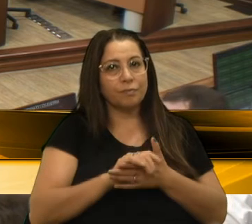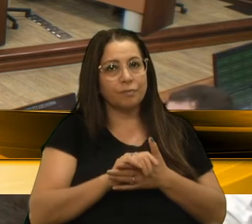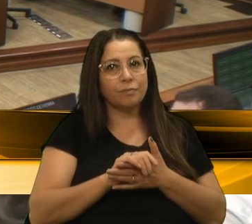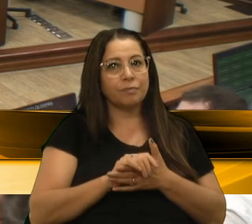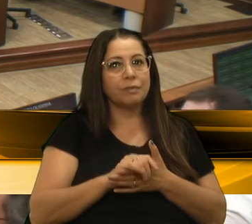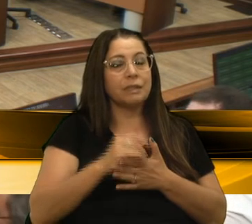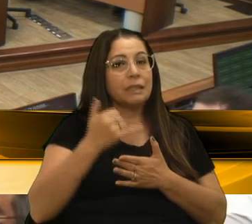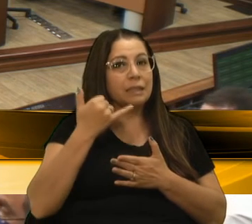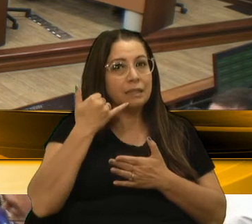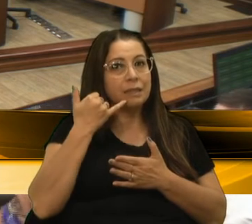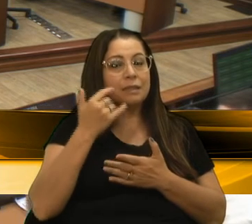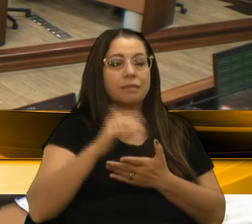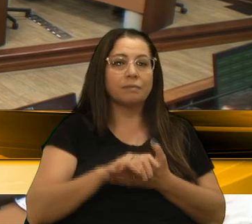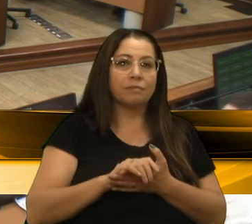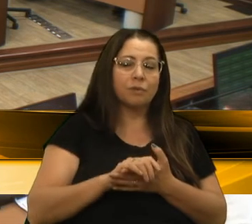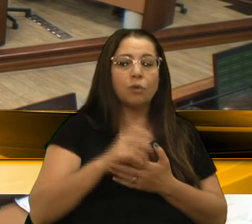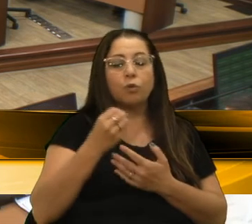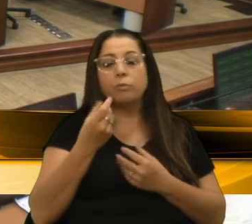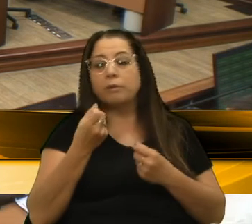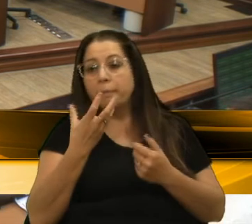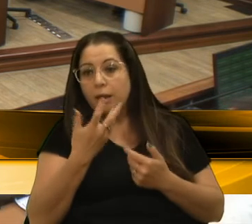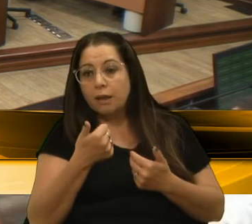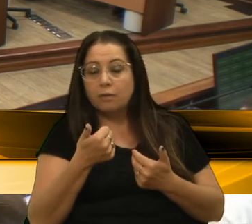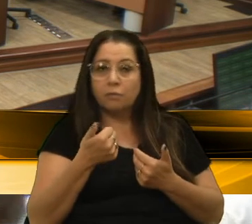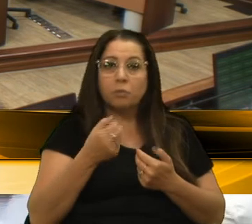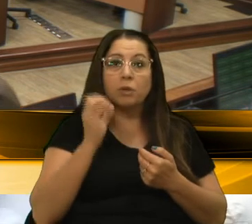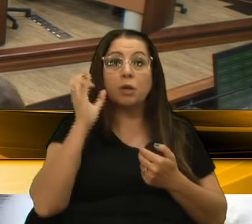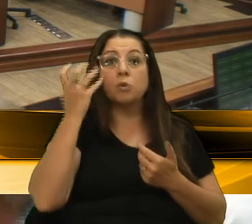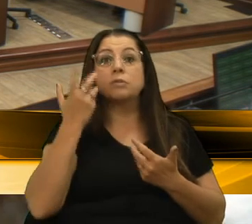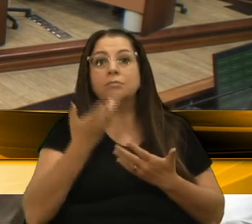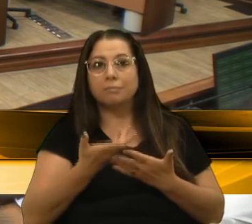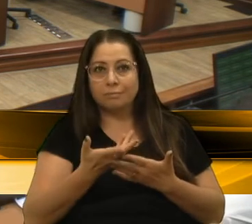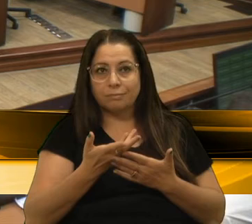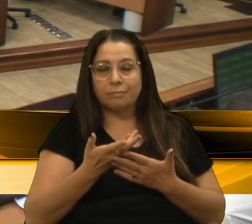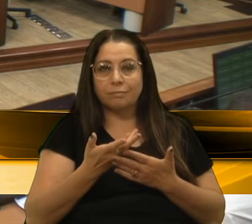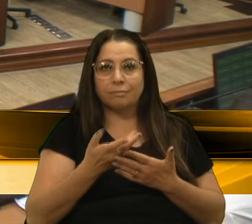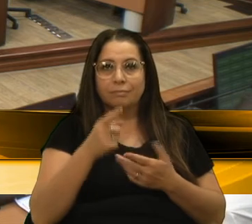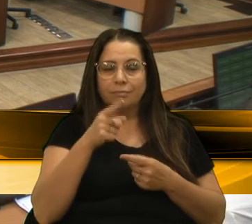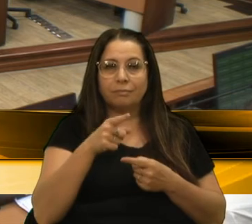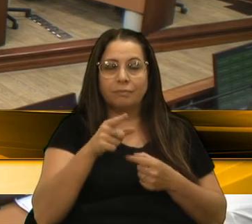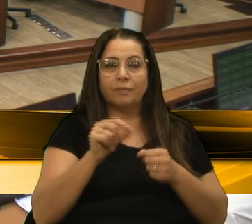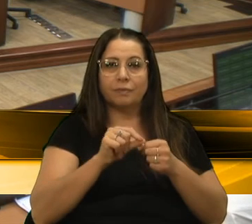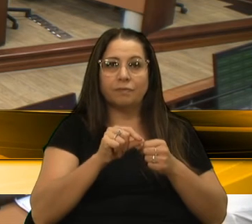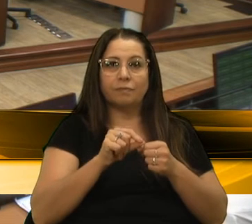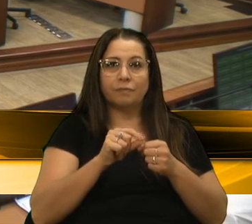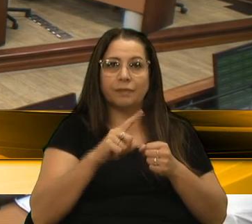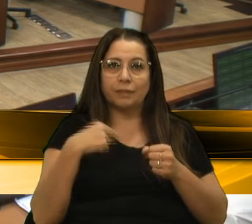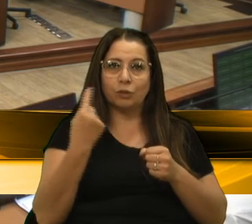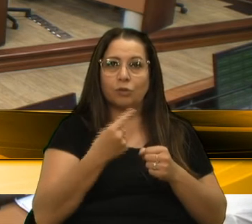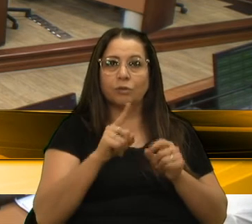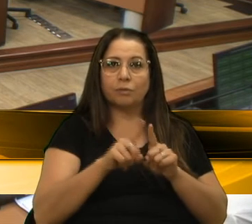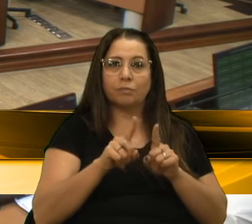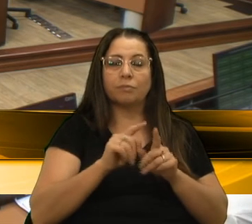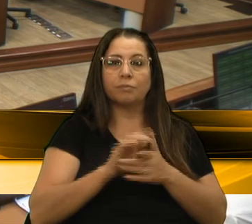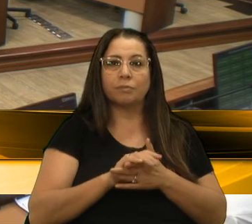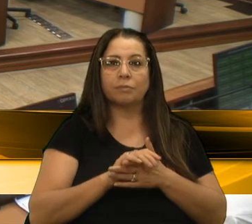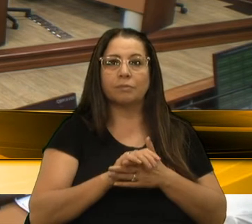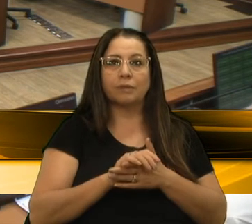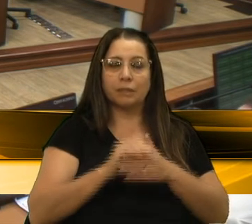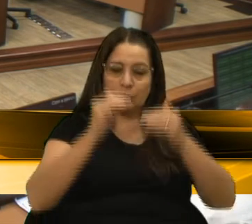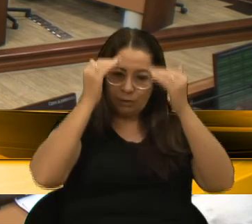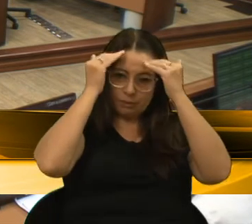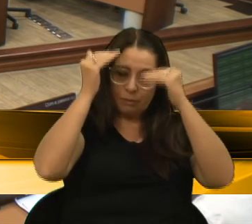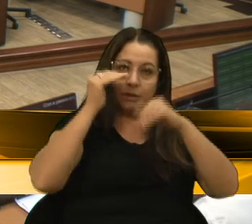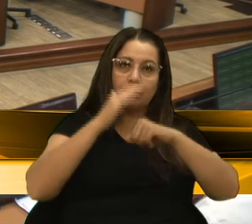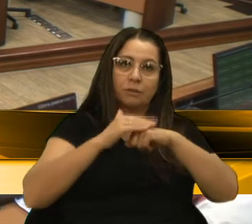Liga, né? O cara lembra, ó, como é que está, o que está acontecendo, né? Então, isso faz com que a gente, né, também, crie um respeito e um